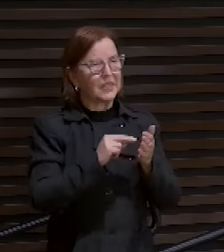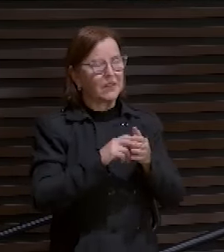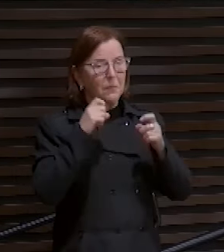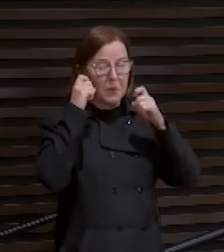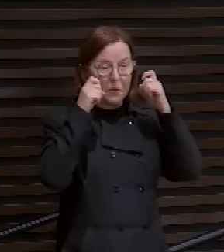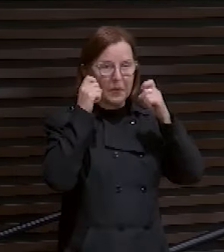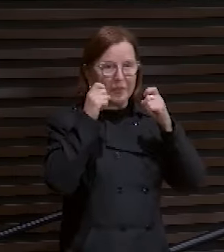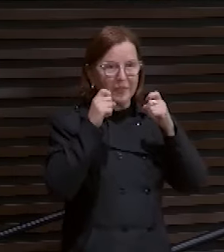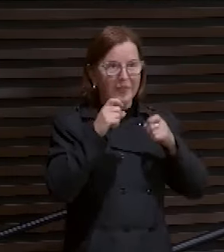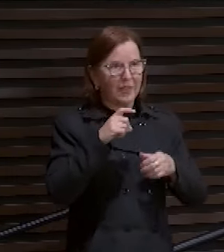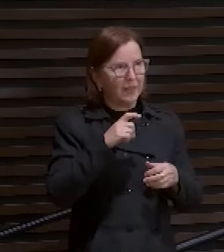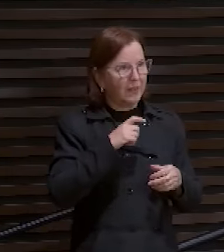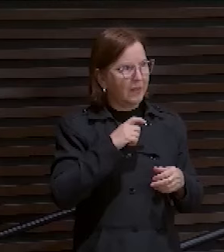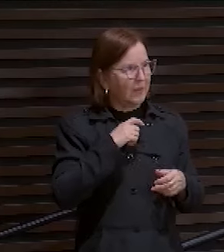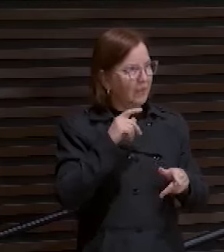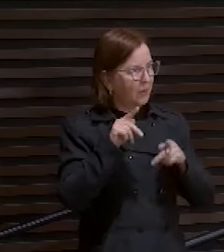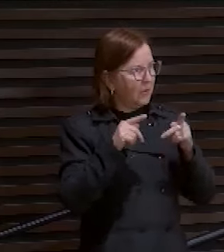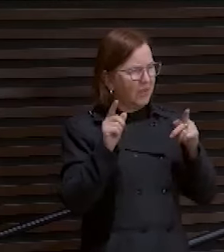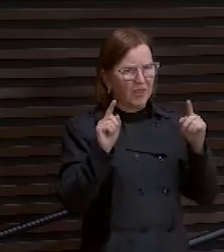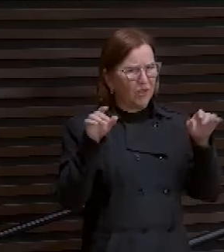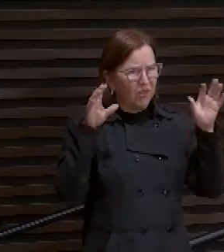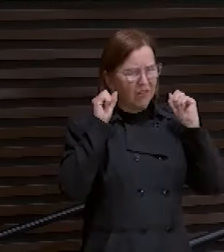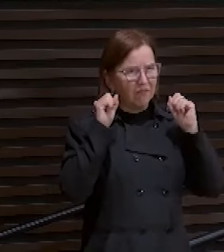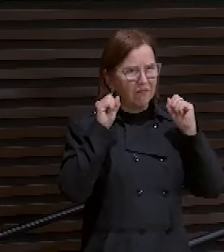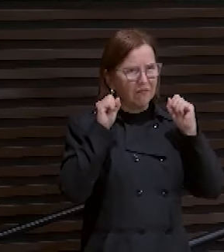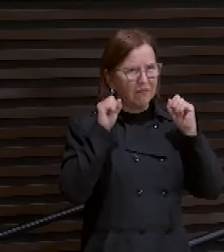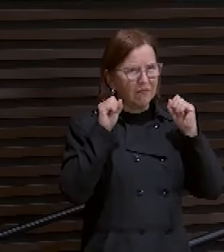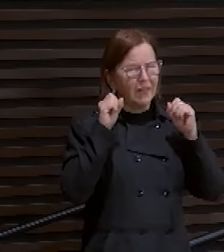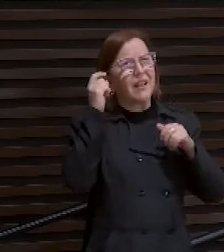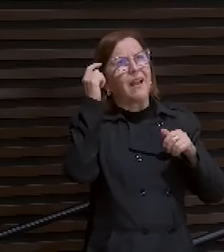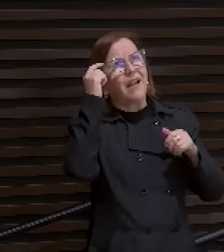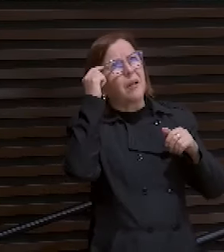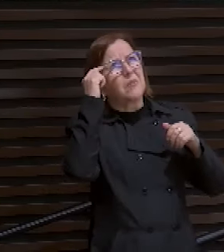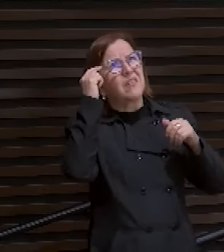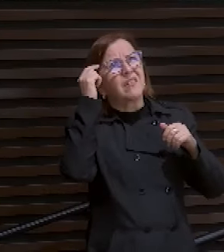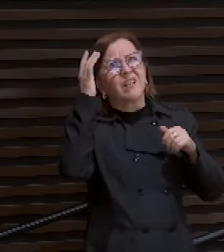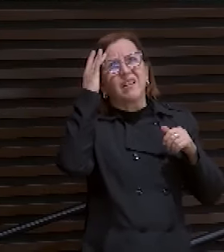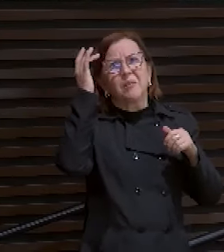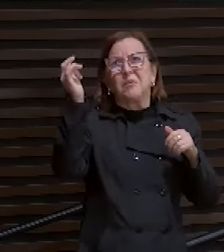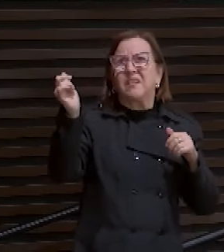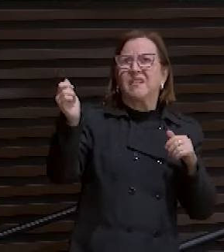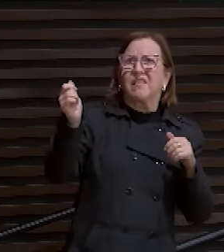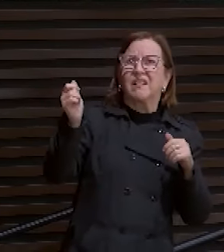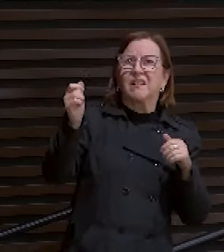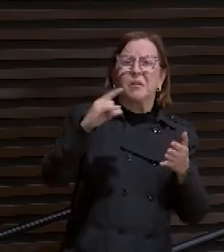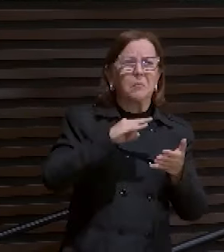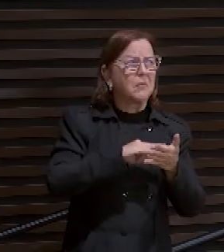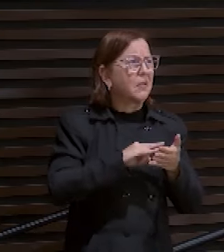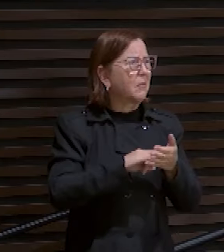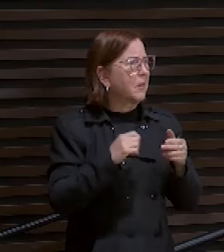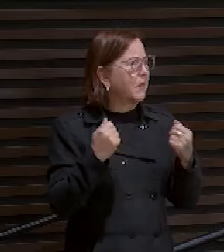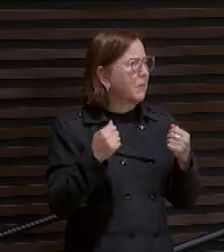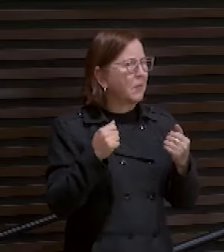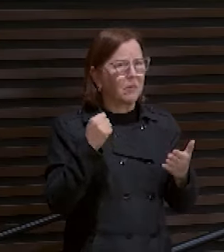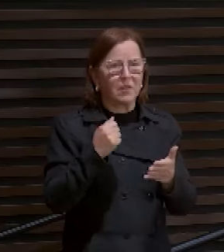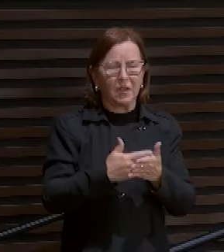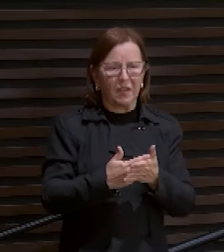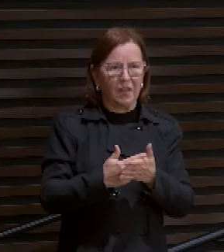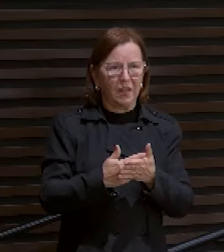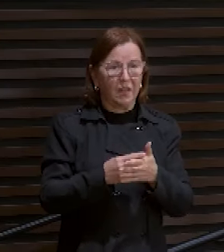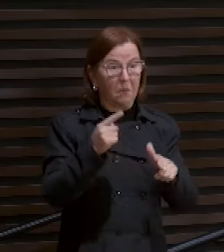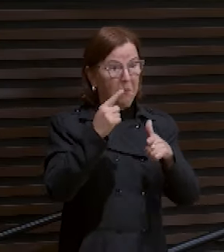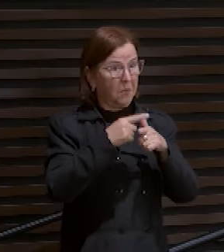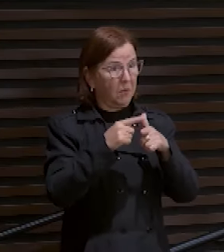Tem gente aqui que não está me ouvindo, não. Está pensando na manhã. No boleto que tem que pagar. No